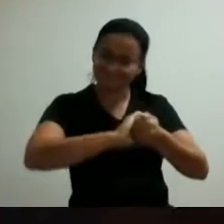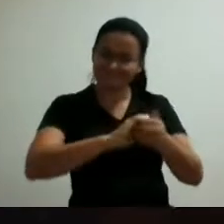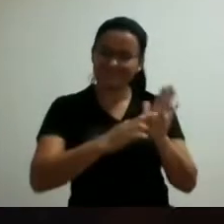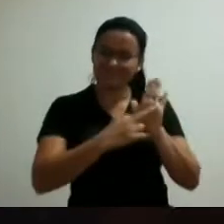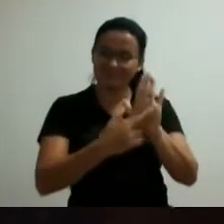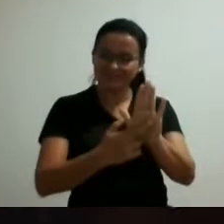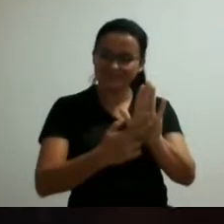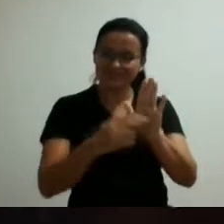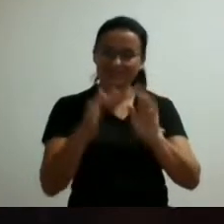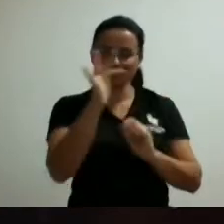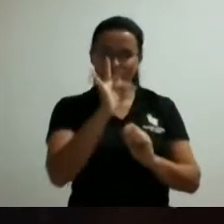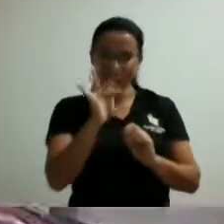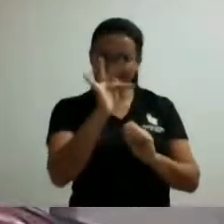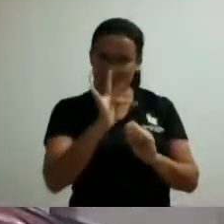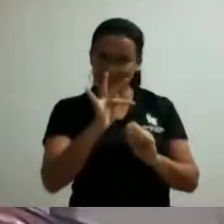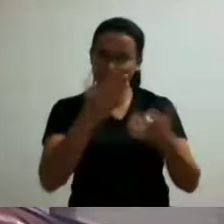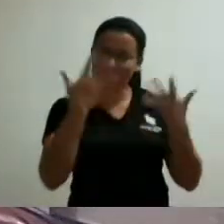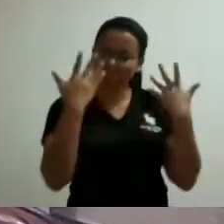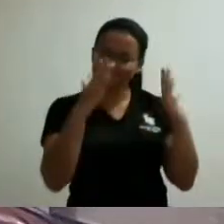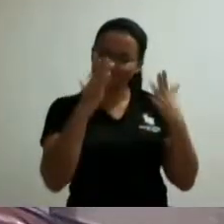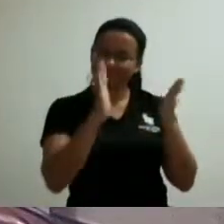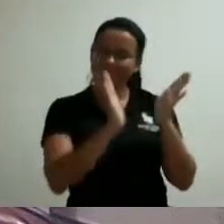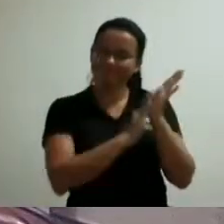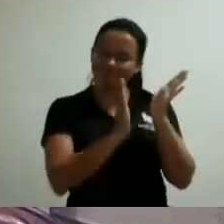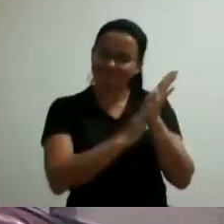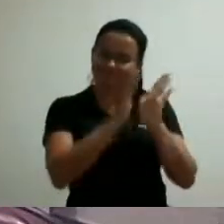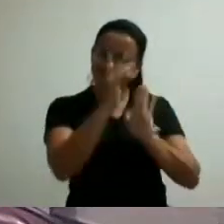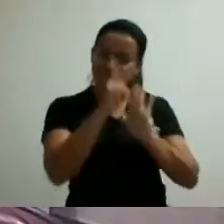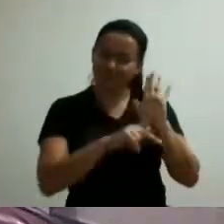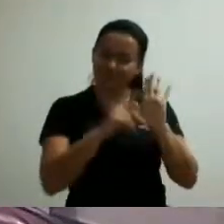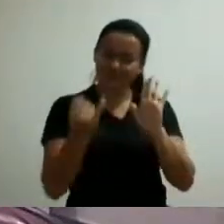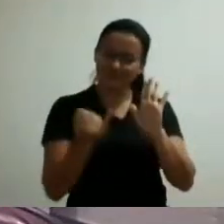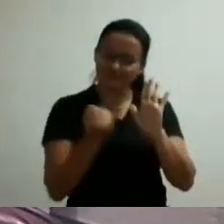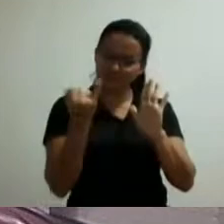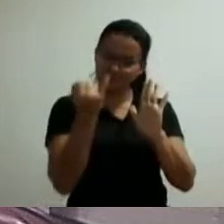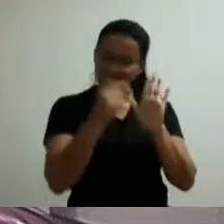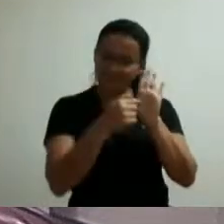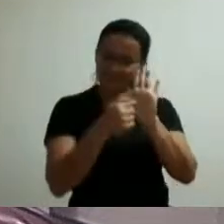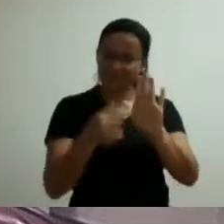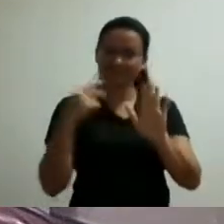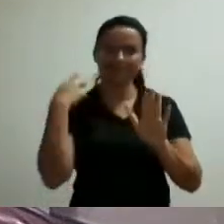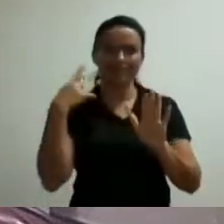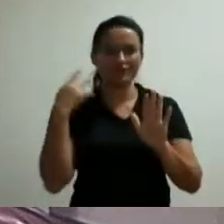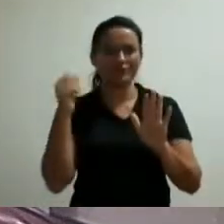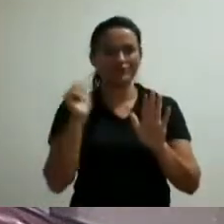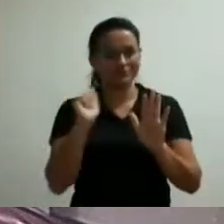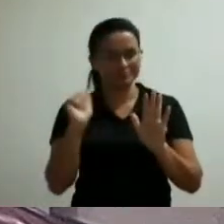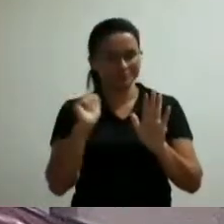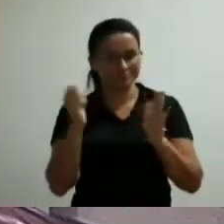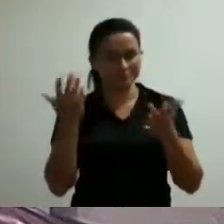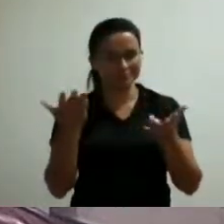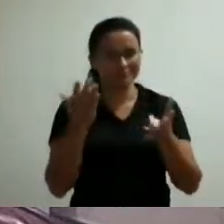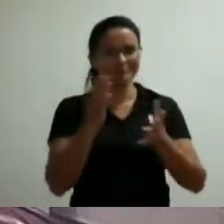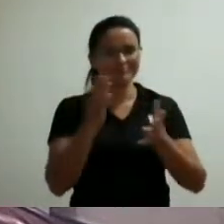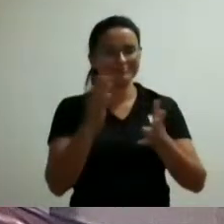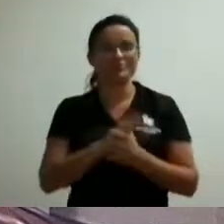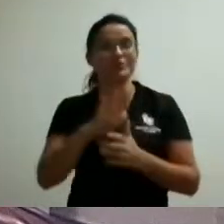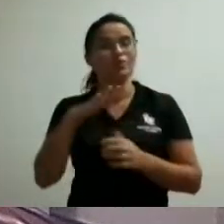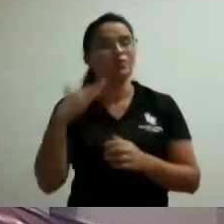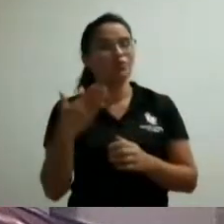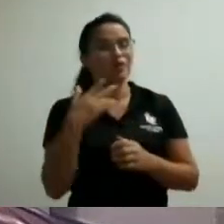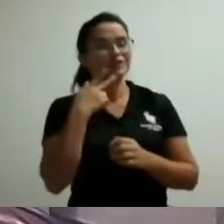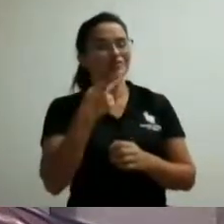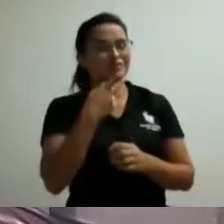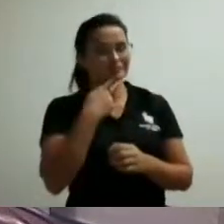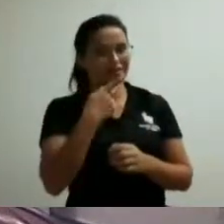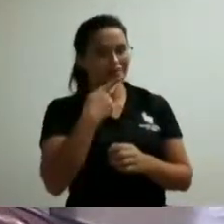esse projeto importantíssimo aqui apresentado pelo doutor Antônio cumprimentá-lo também e quando foi falado aqui do doutor Paulo